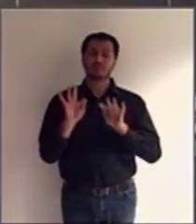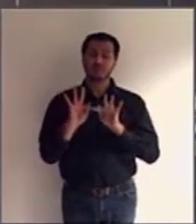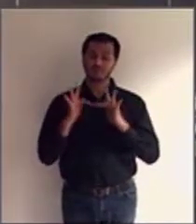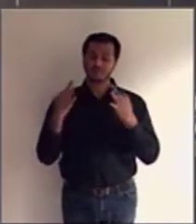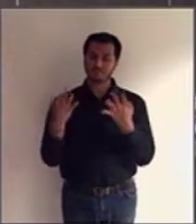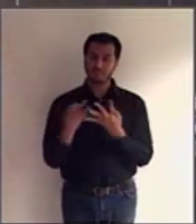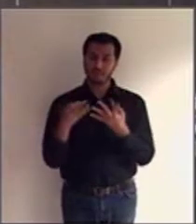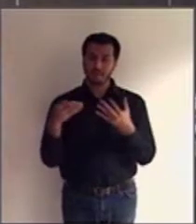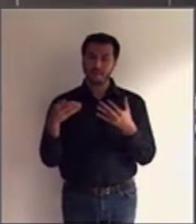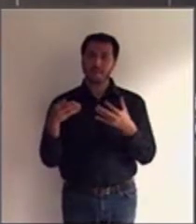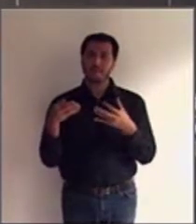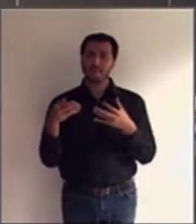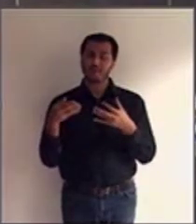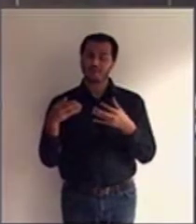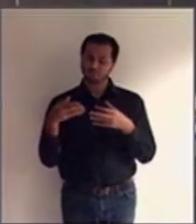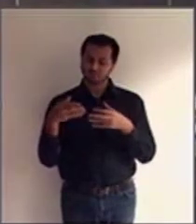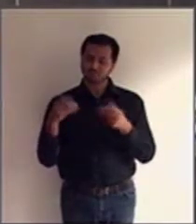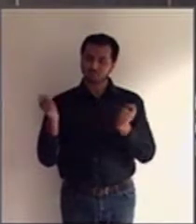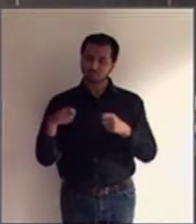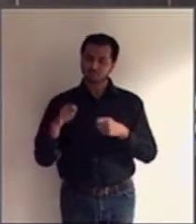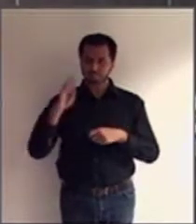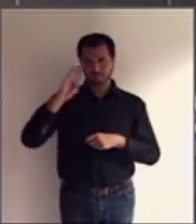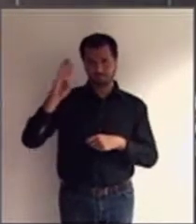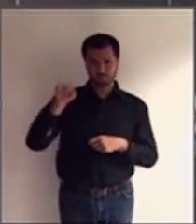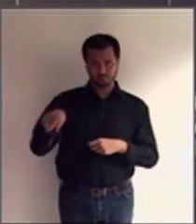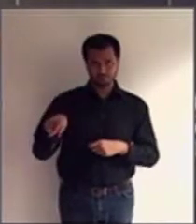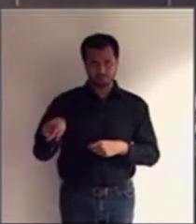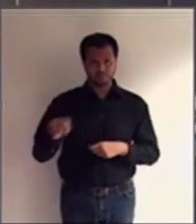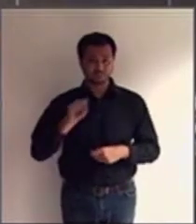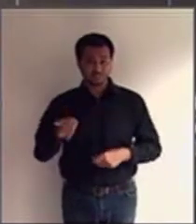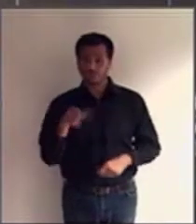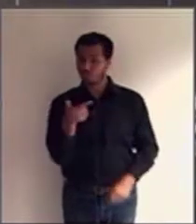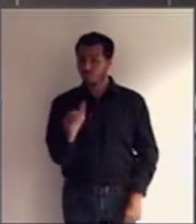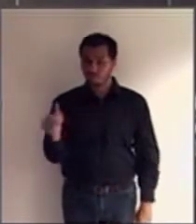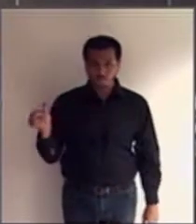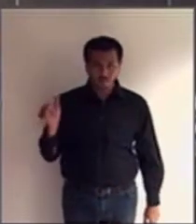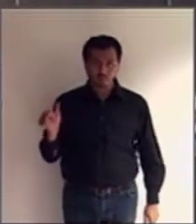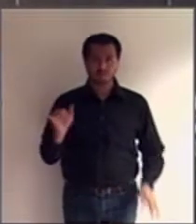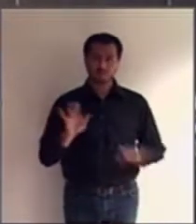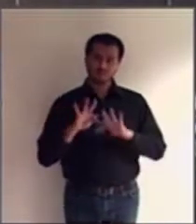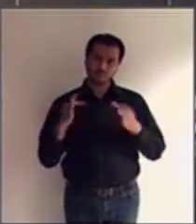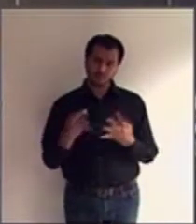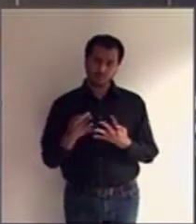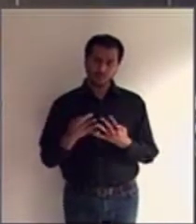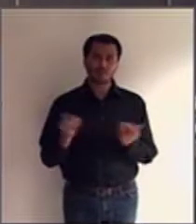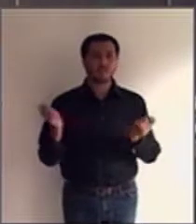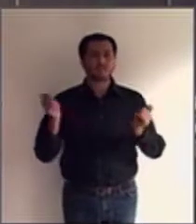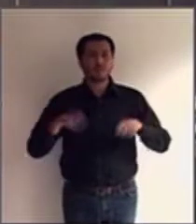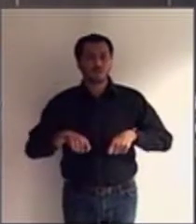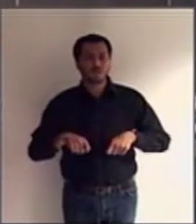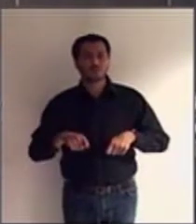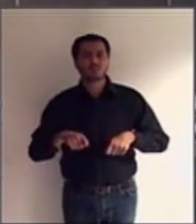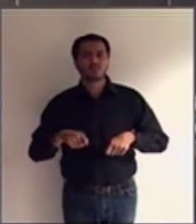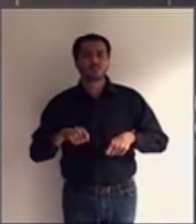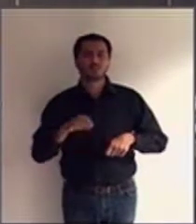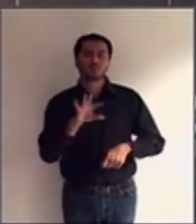Na falta de qualquer uma dessas pessoas, o curador deve ser nomeado por pessoa